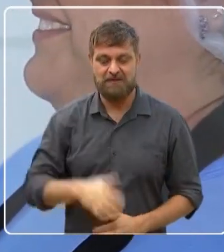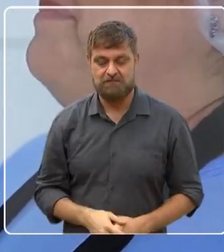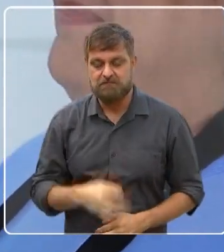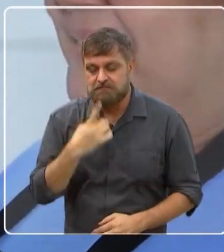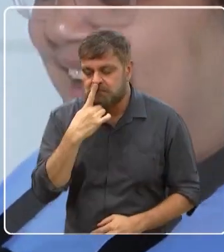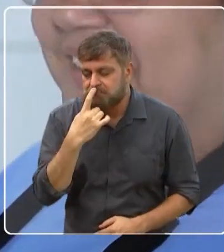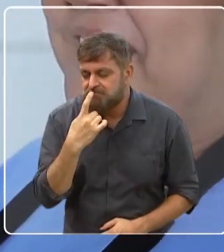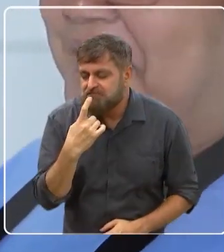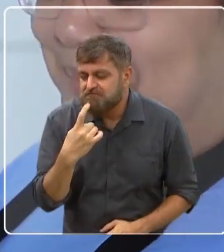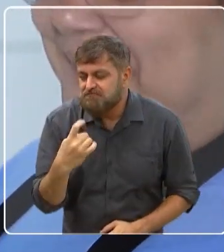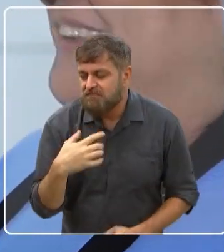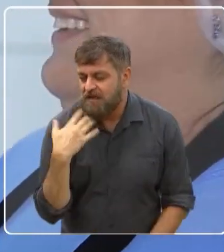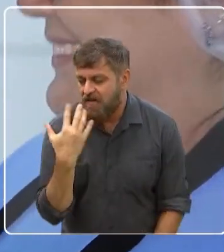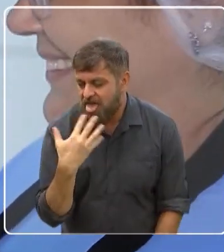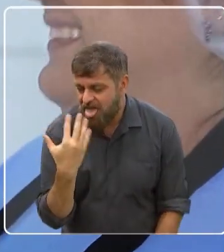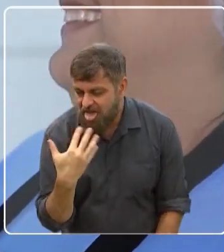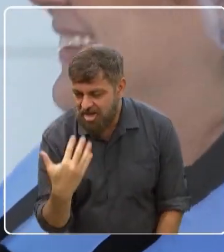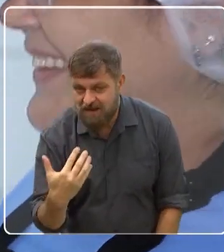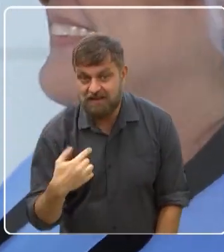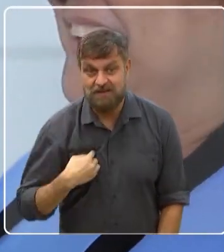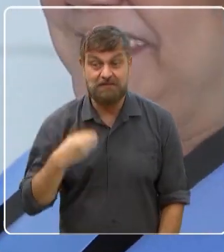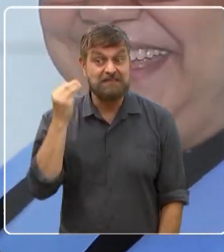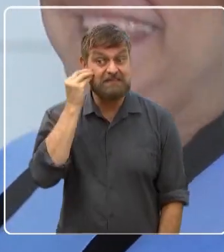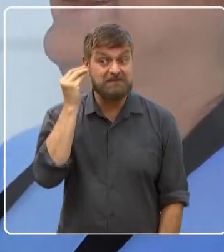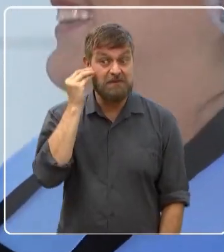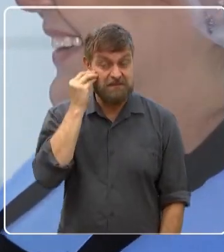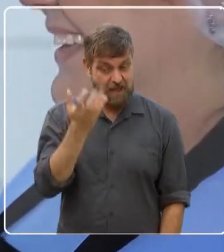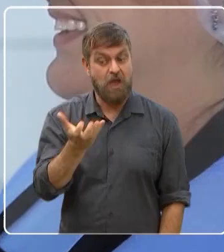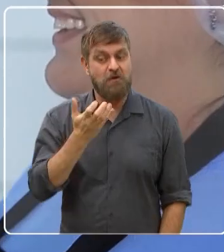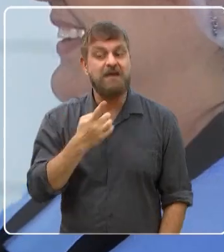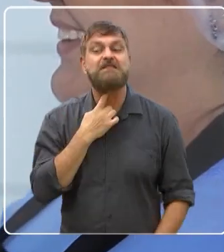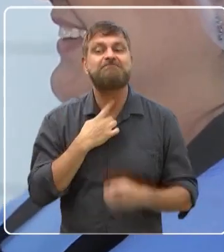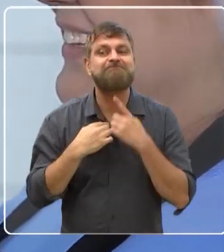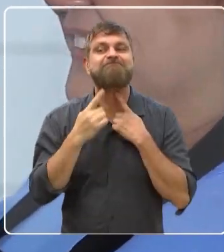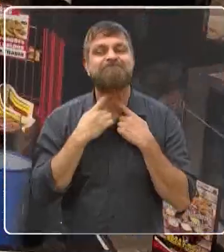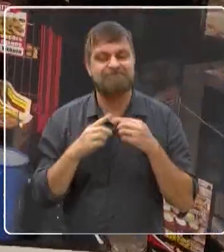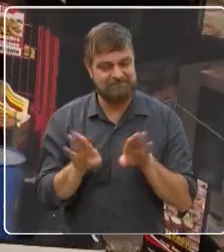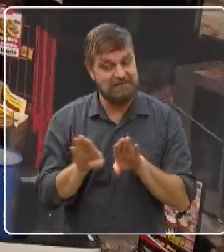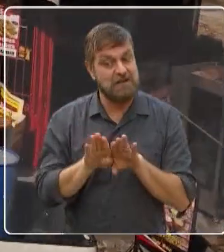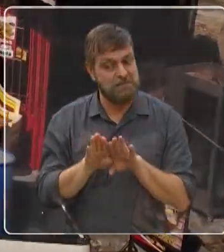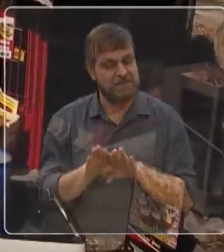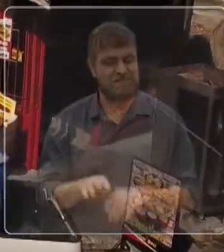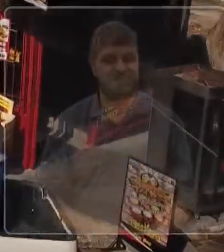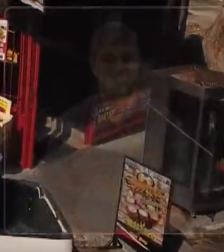pelo cheiro tá muito bom. Tá, Eu vou querer experimentar também. Tá bom, né? Ok. Até já então.